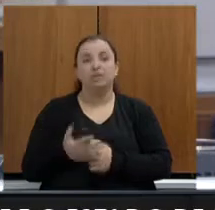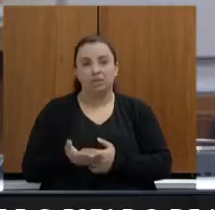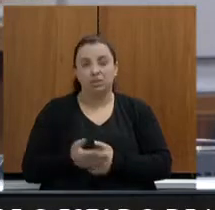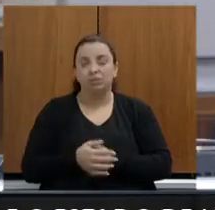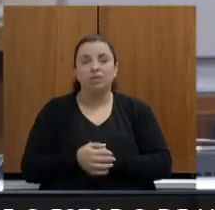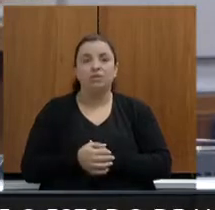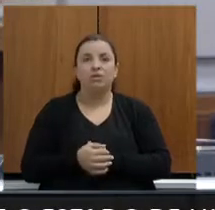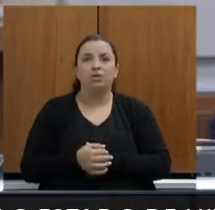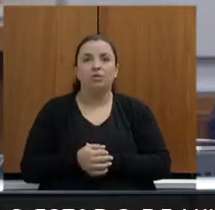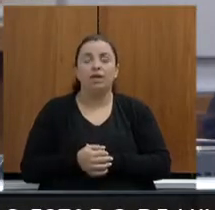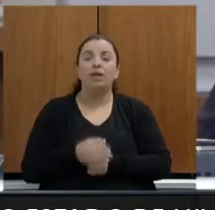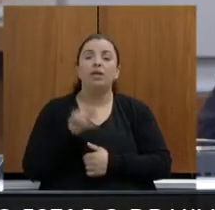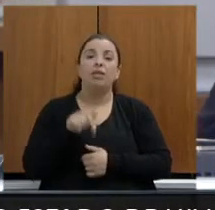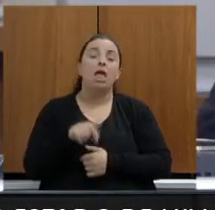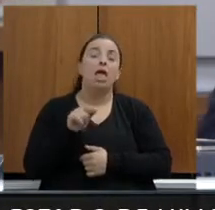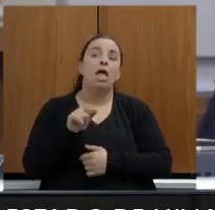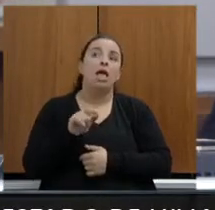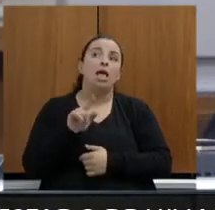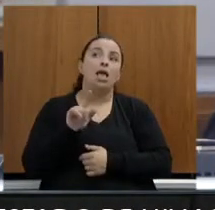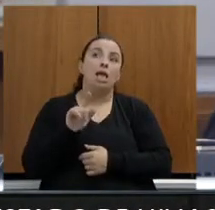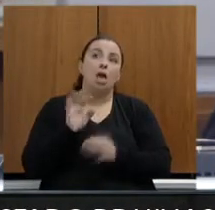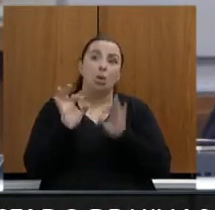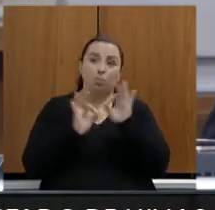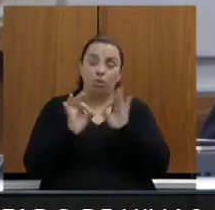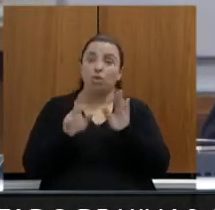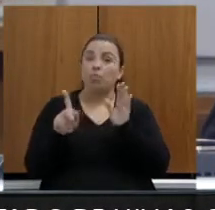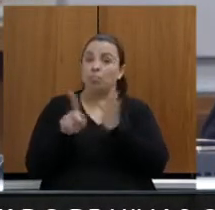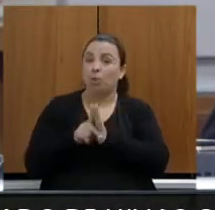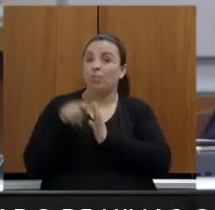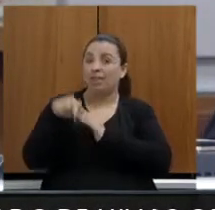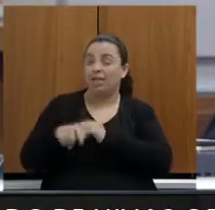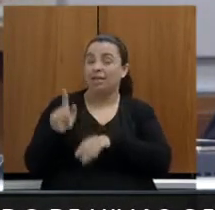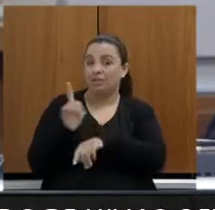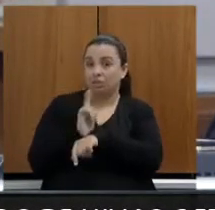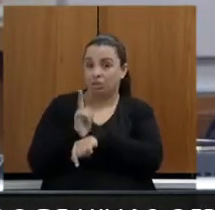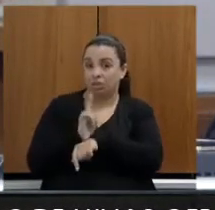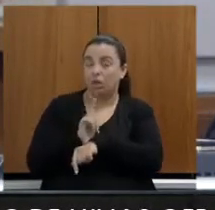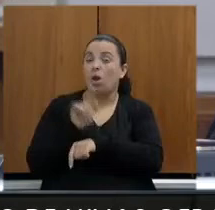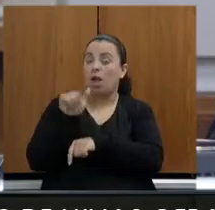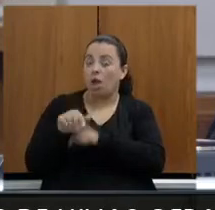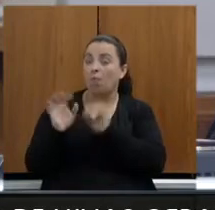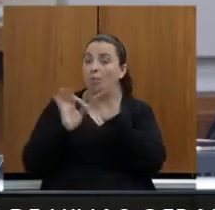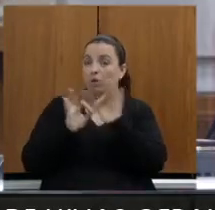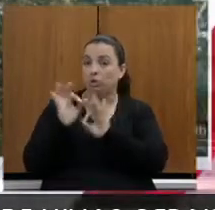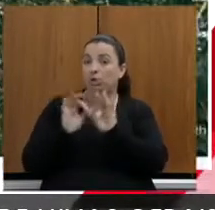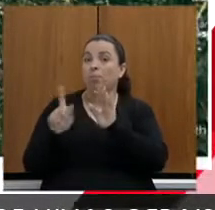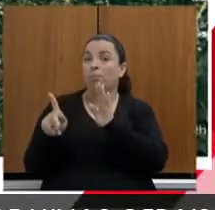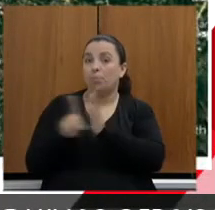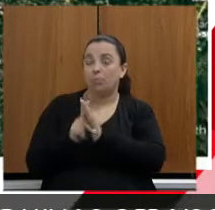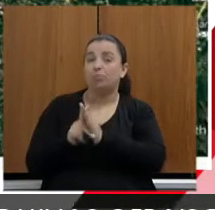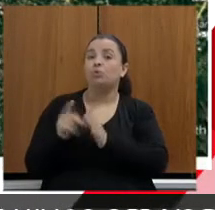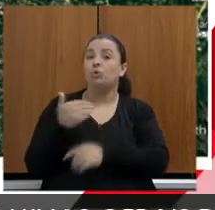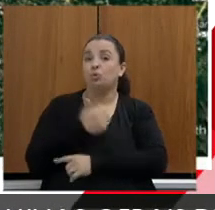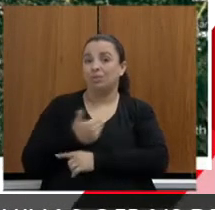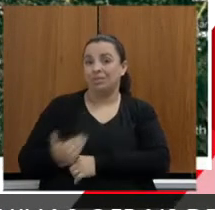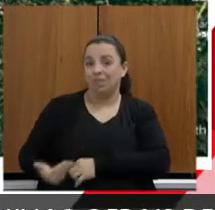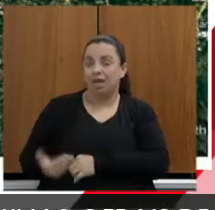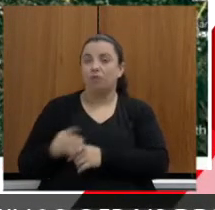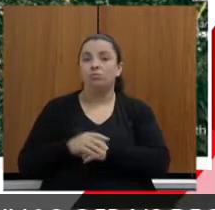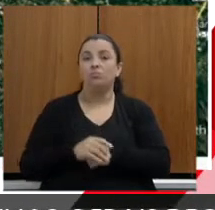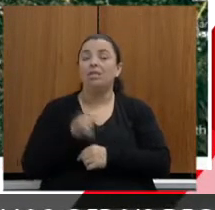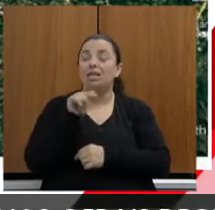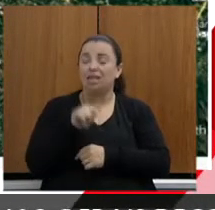gestão, não é da gestão anterior, é um projeto claramente de Estado. Esse projeto vem sendo pensado pelo